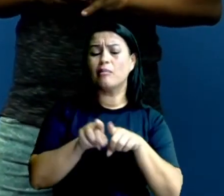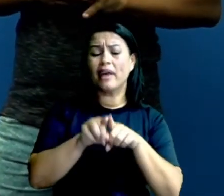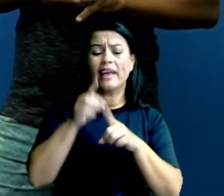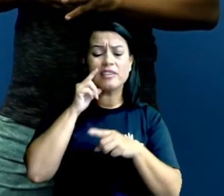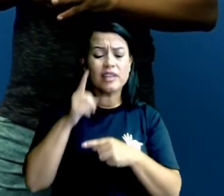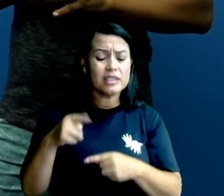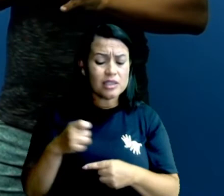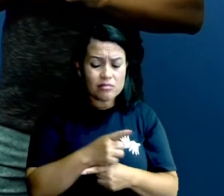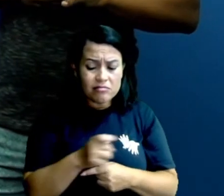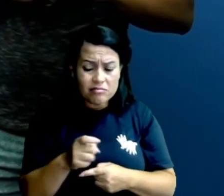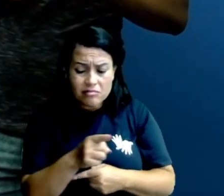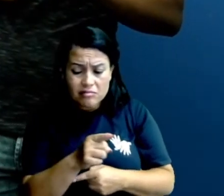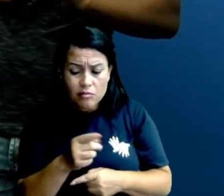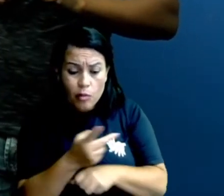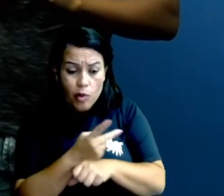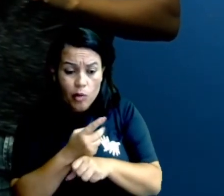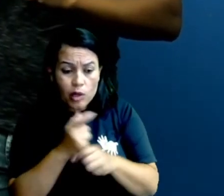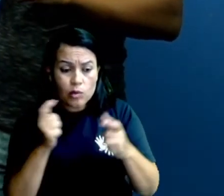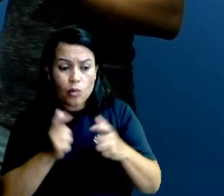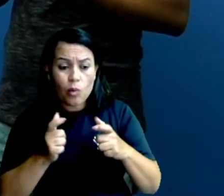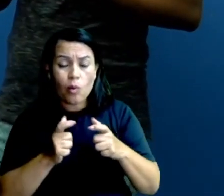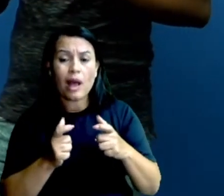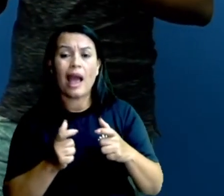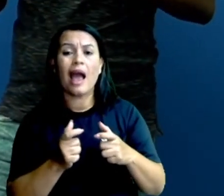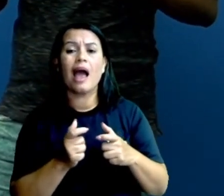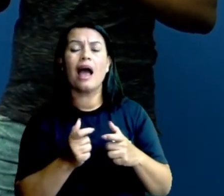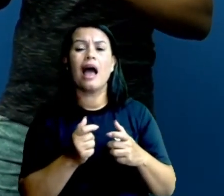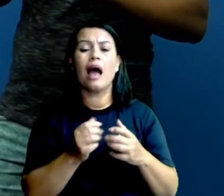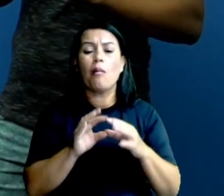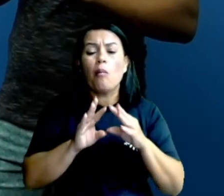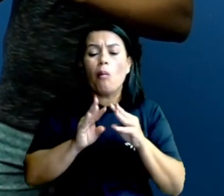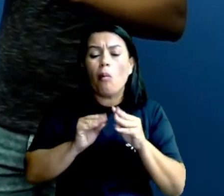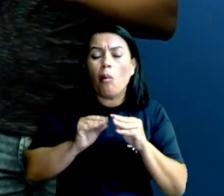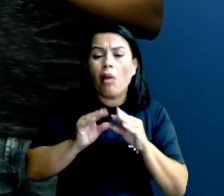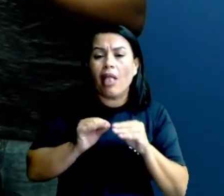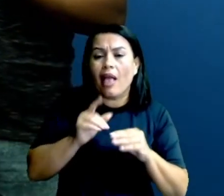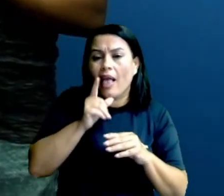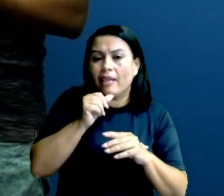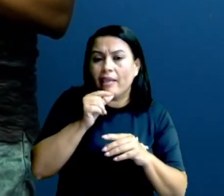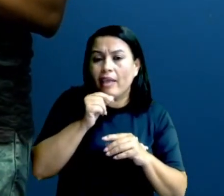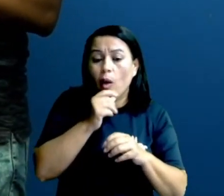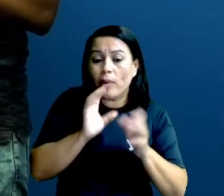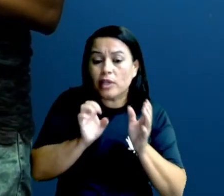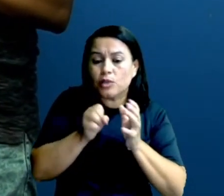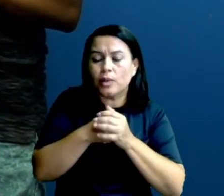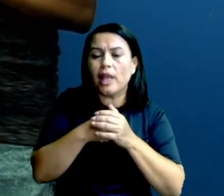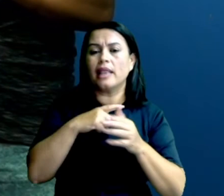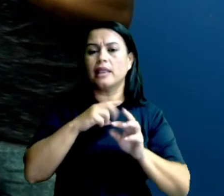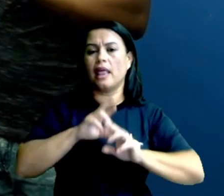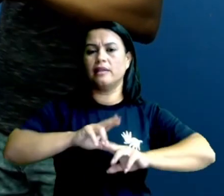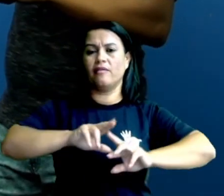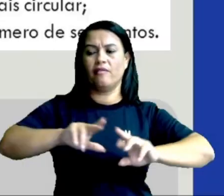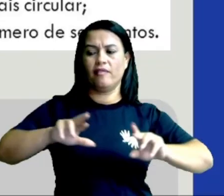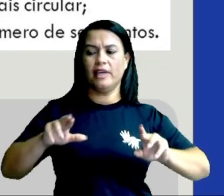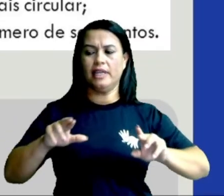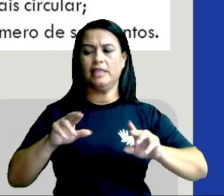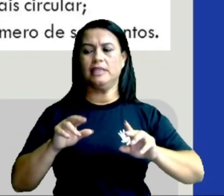procurando um local úmido para se aquecer, para se esconder. E eles apresentam algumas diferenças.